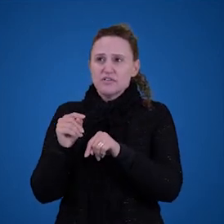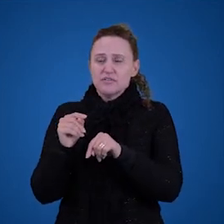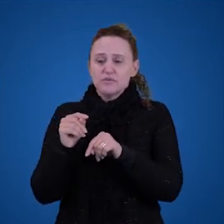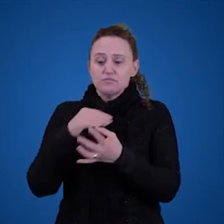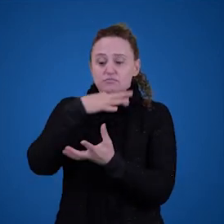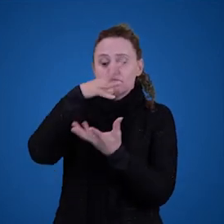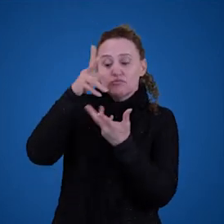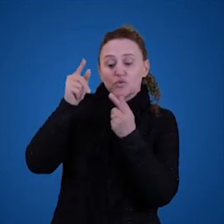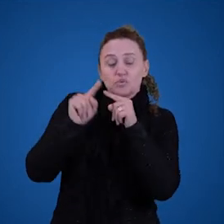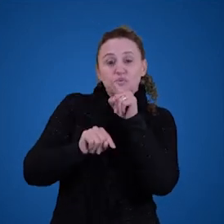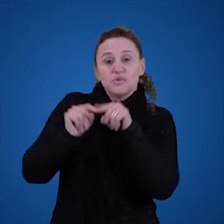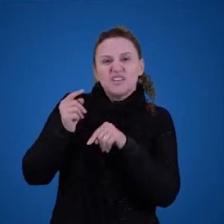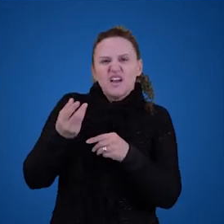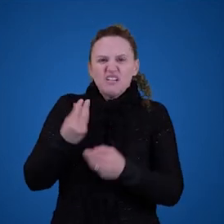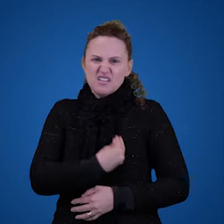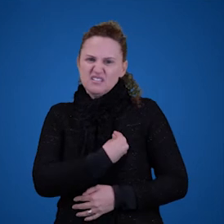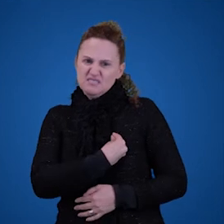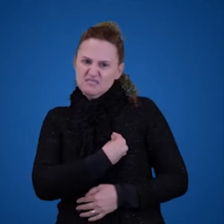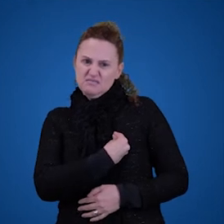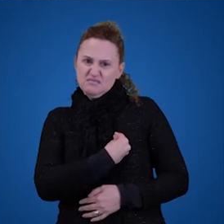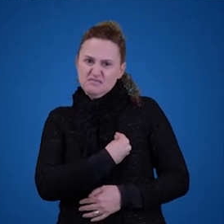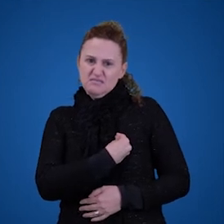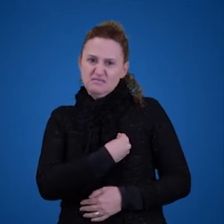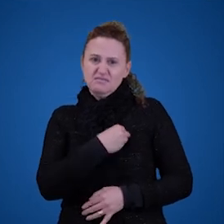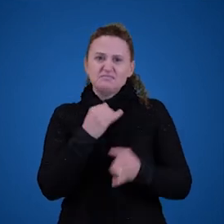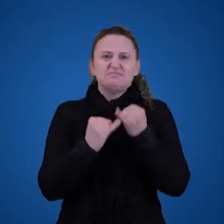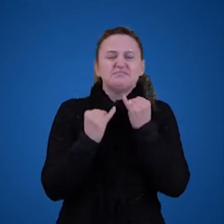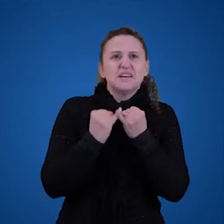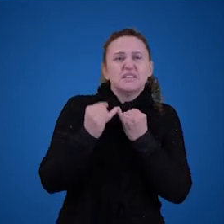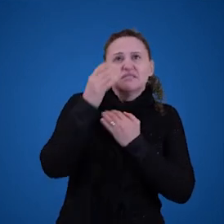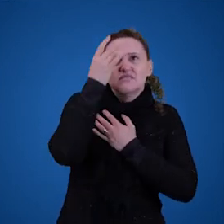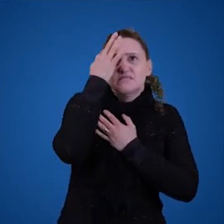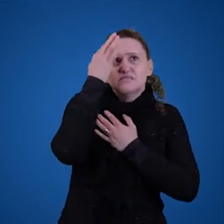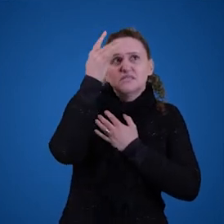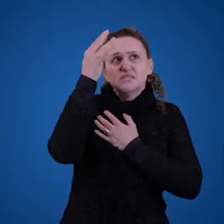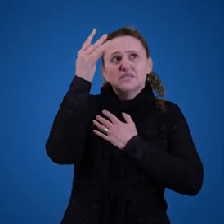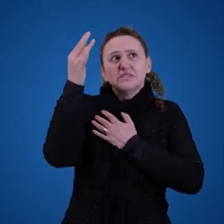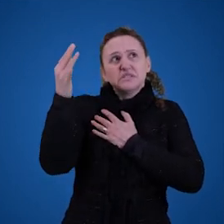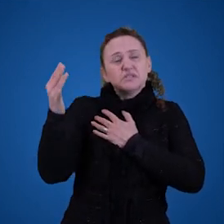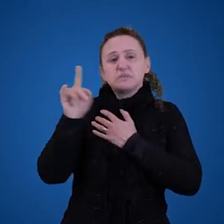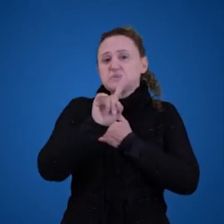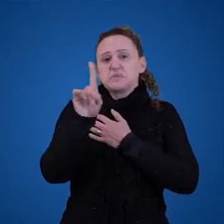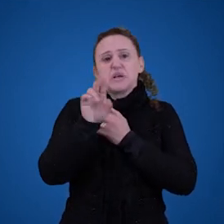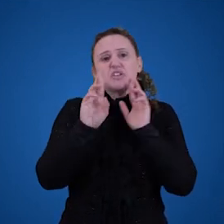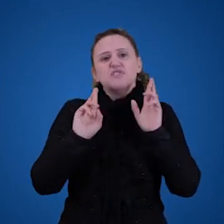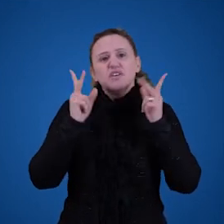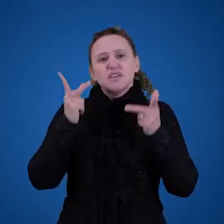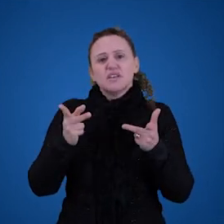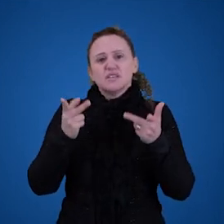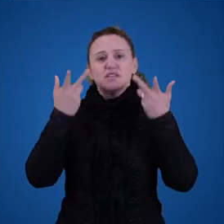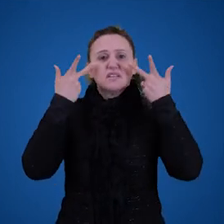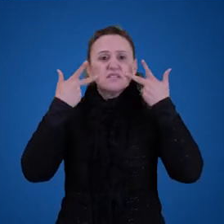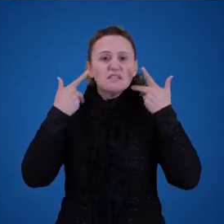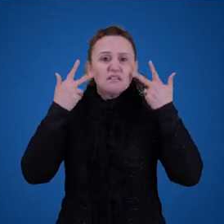seja, parece que objetos ficcionais, eles não são da mesma natureza que objetos do mundo material.